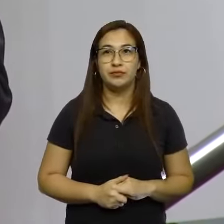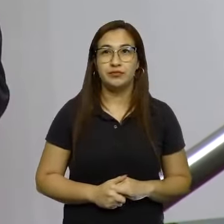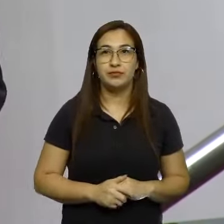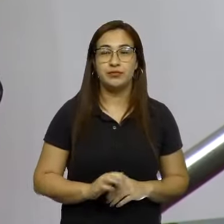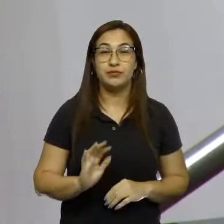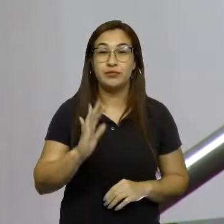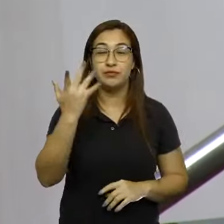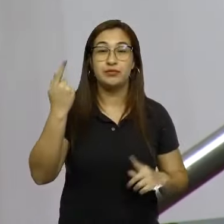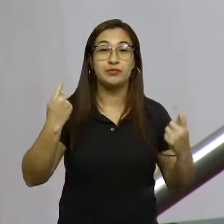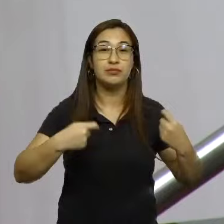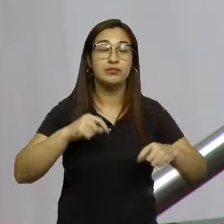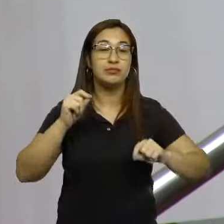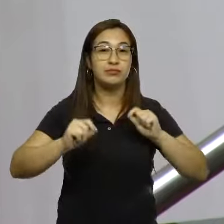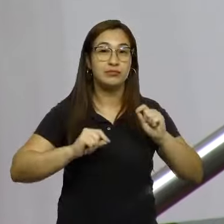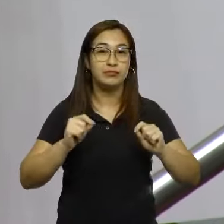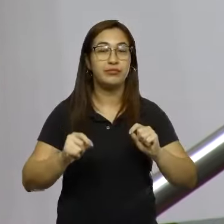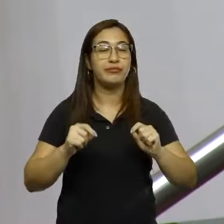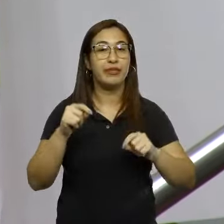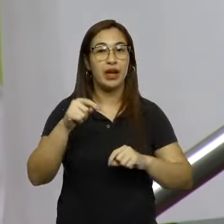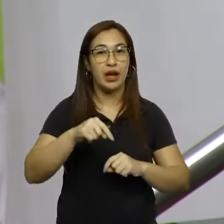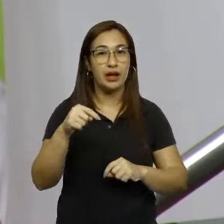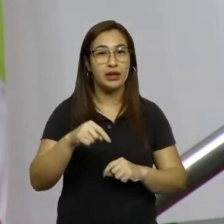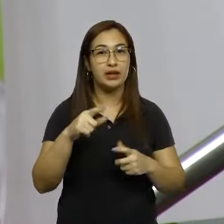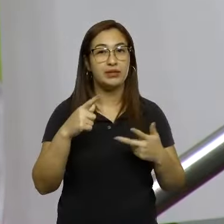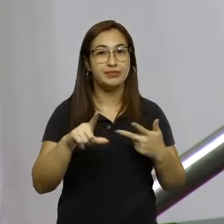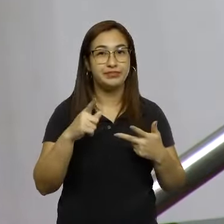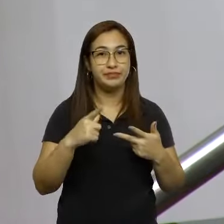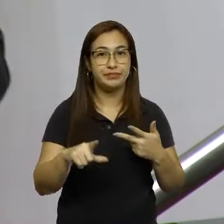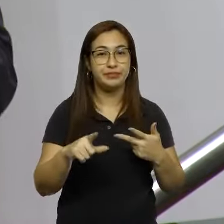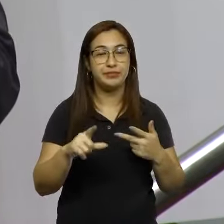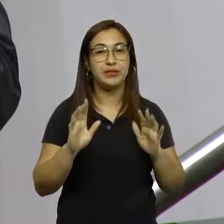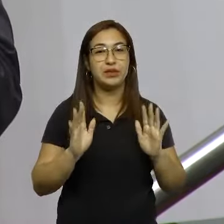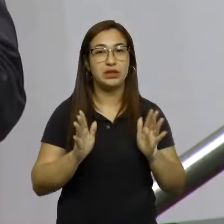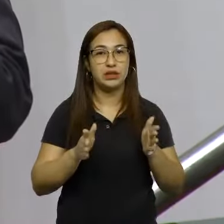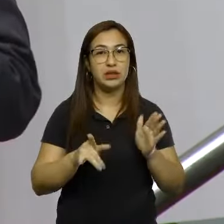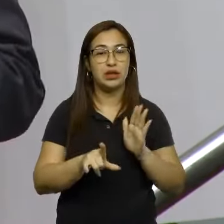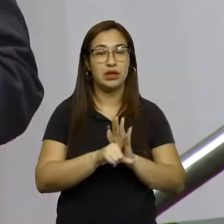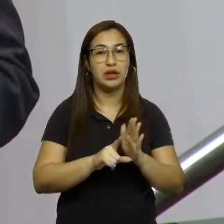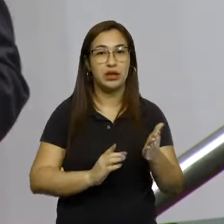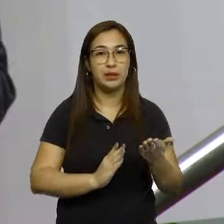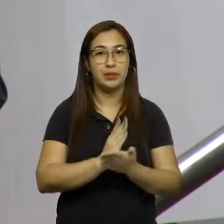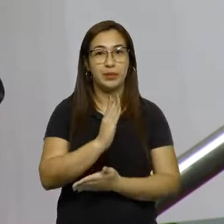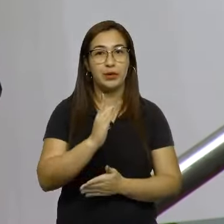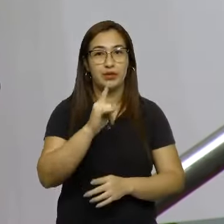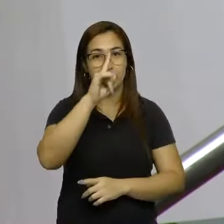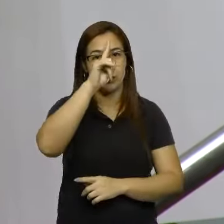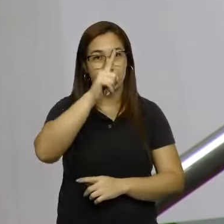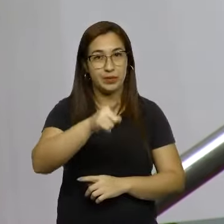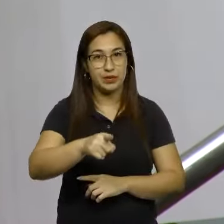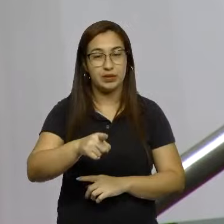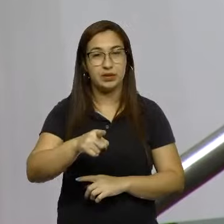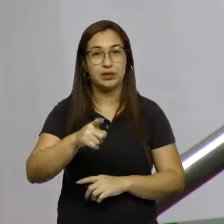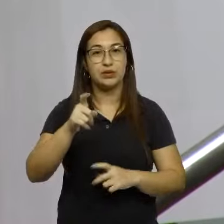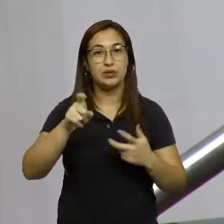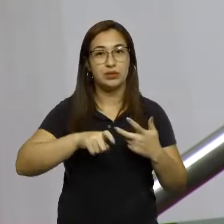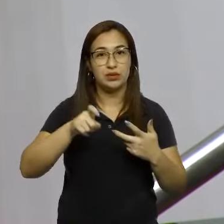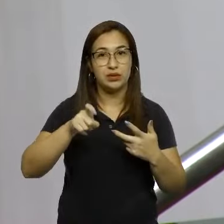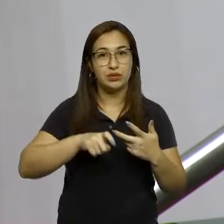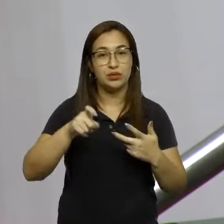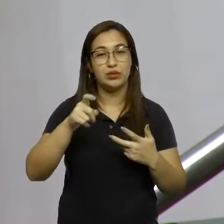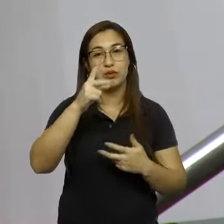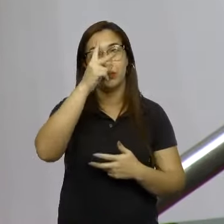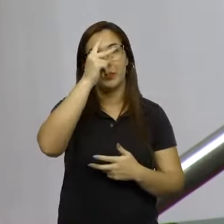para isso? A legislação aqui em Florianópolis já foi aprovada, já está saindo o decreto do Executivo, do prefeito